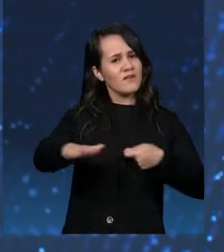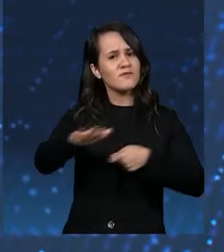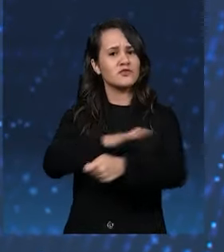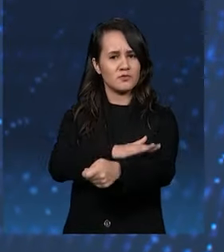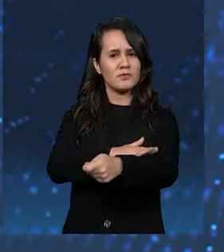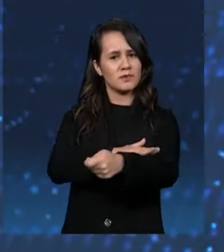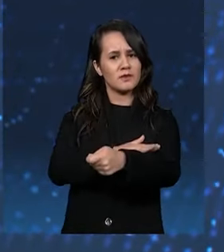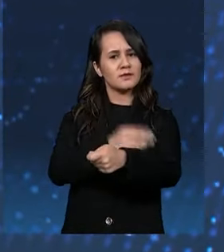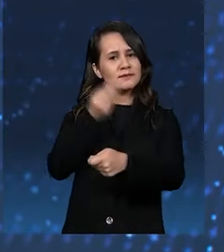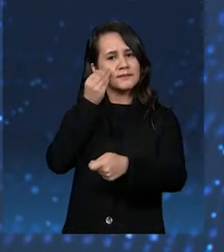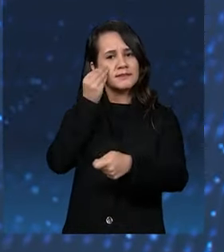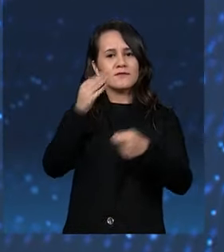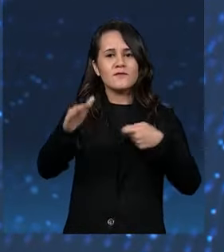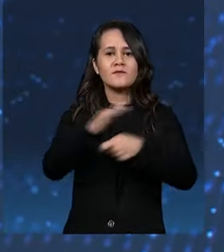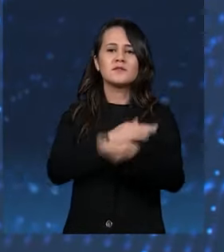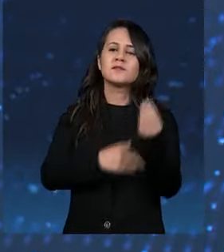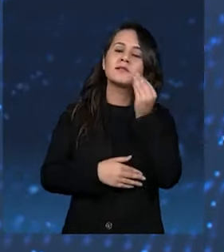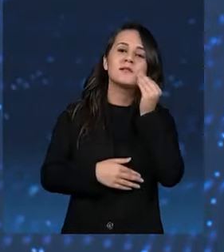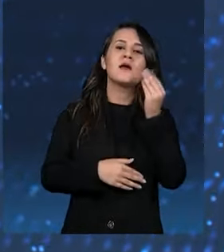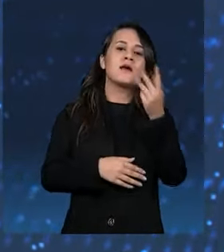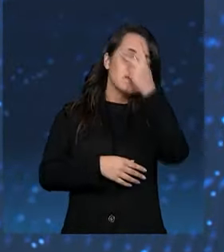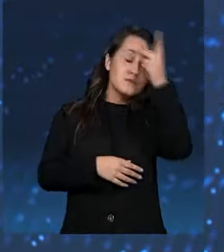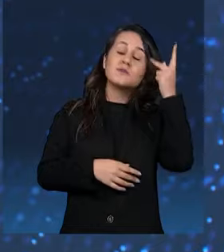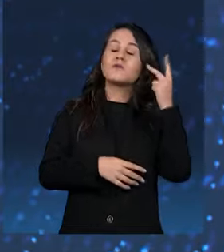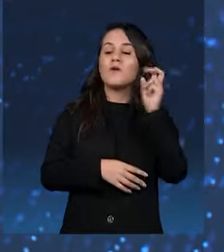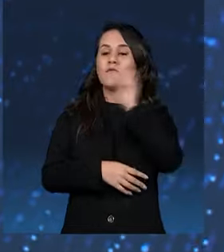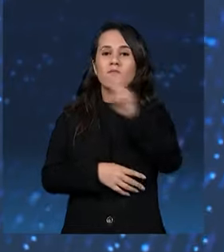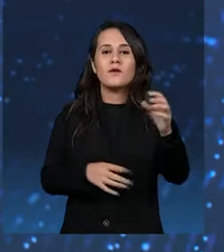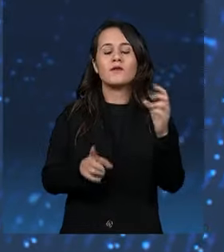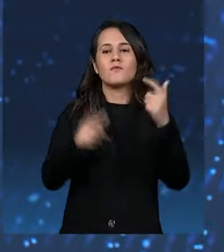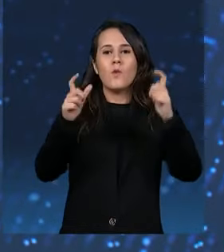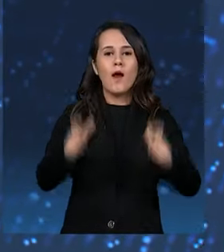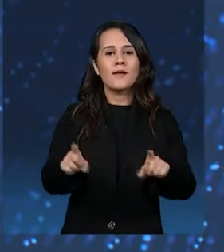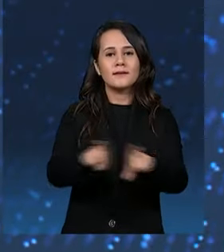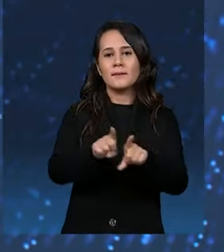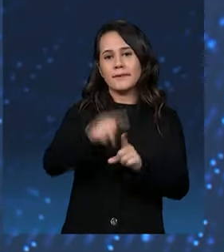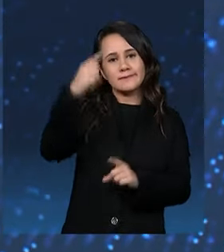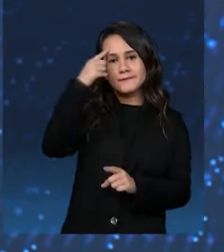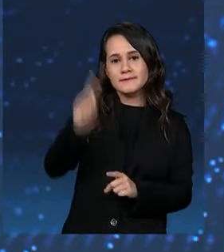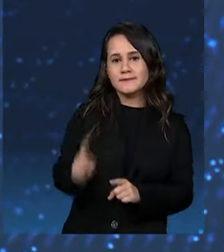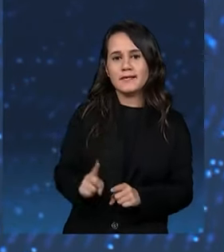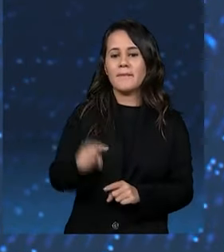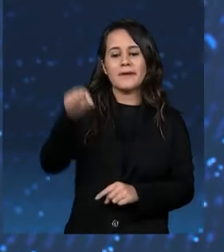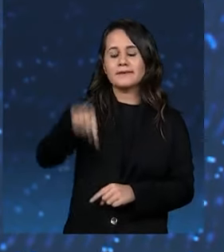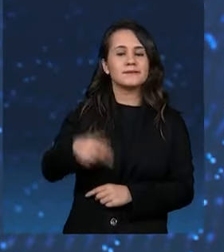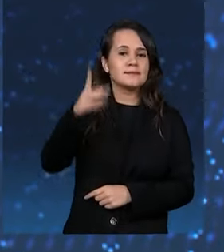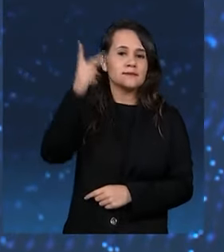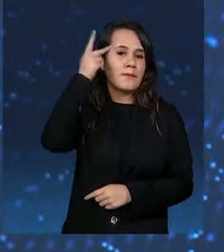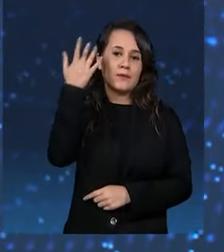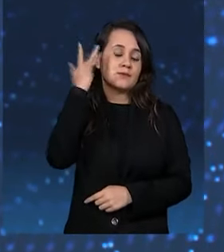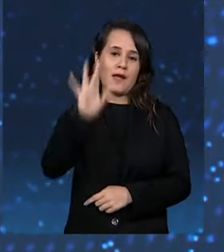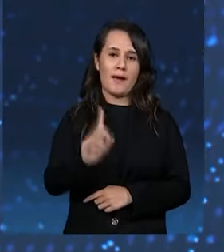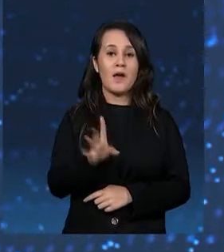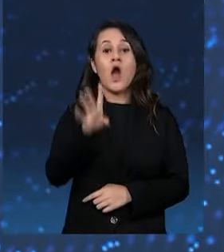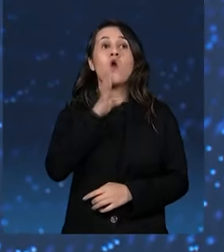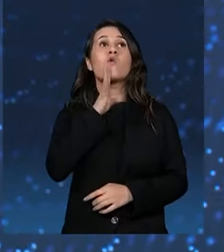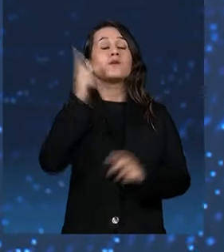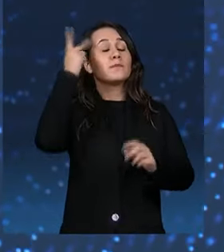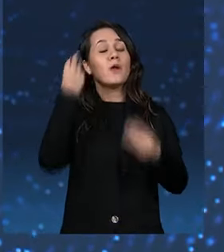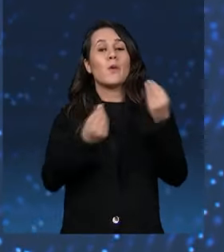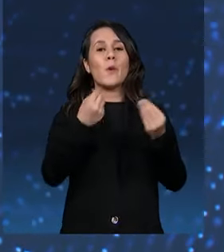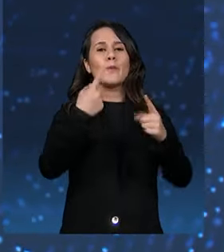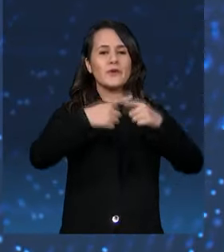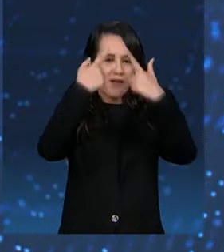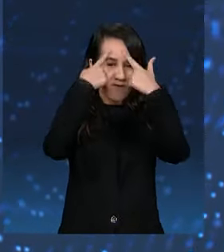diárias. Tem que investir em brand para as pessoas descobrirem esse lugar e os brasileiros não sabem o que tem aqui em São Paulo. Elas conhecem pela Cracolândia e pela